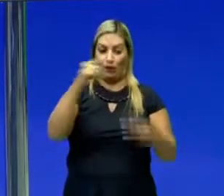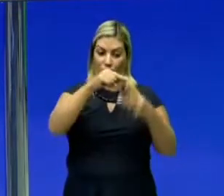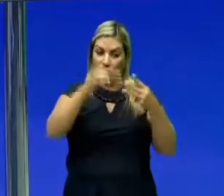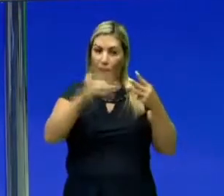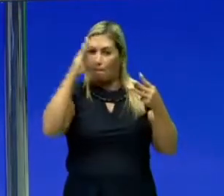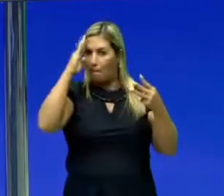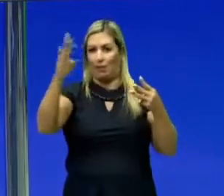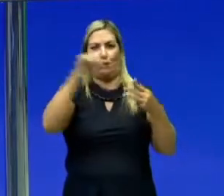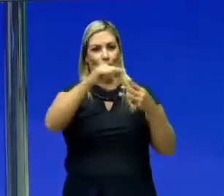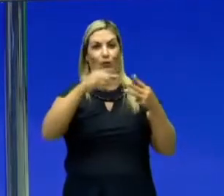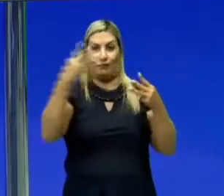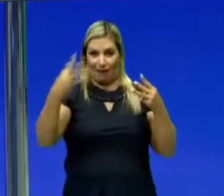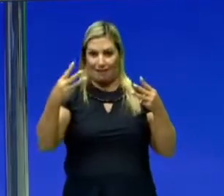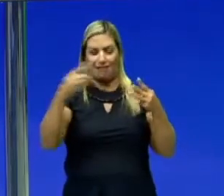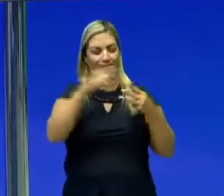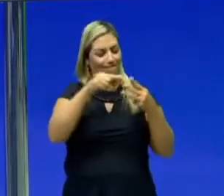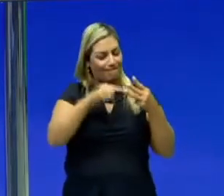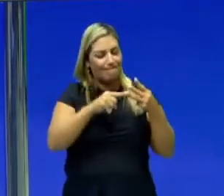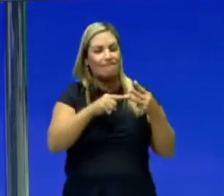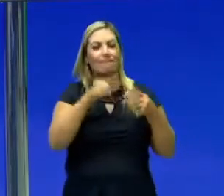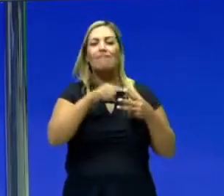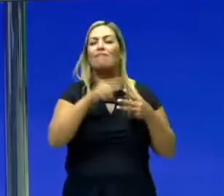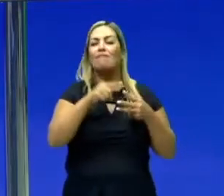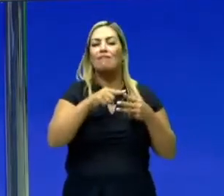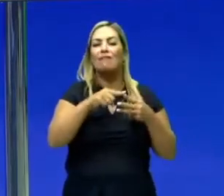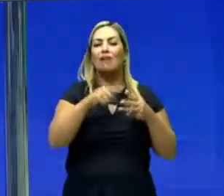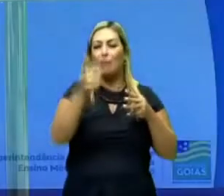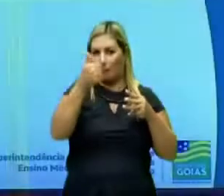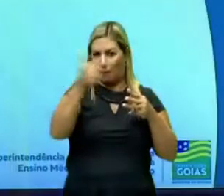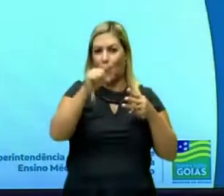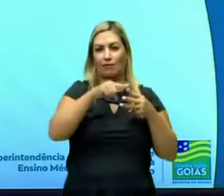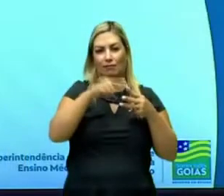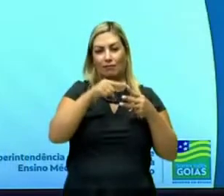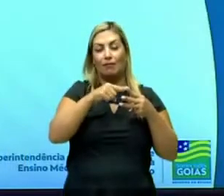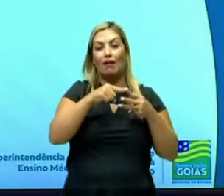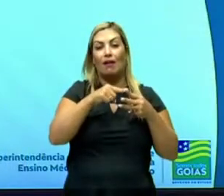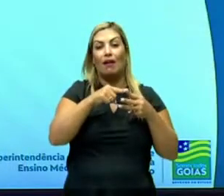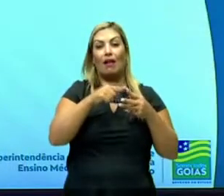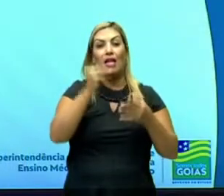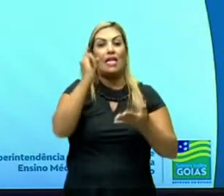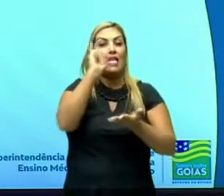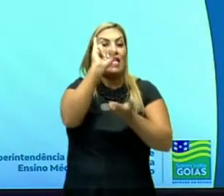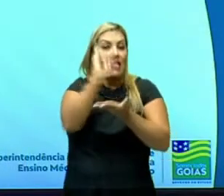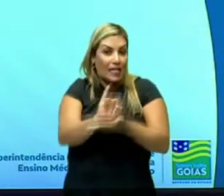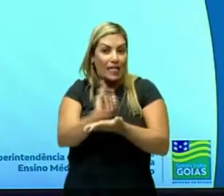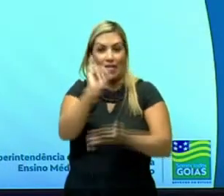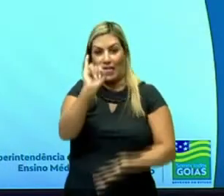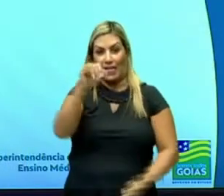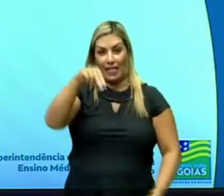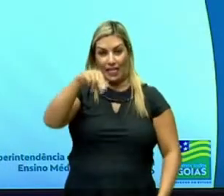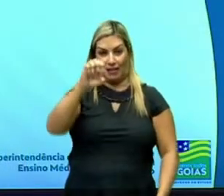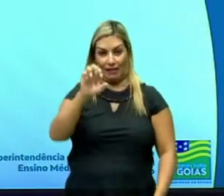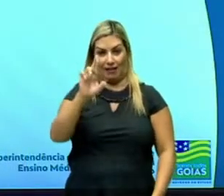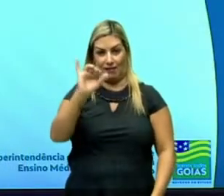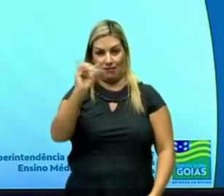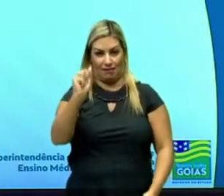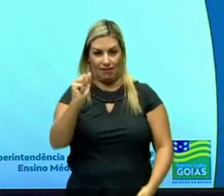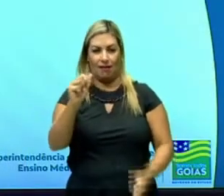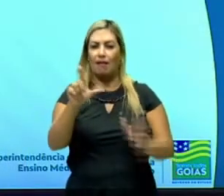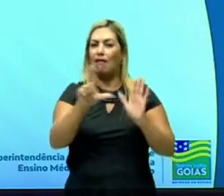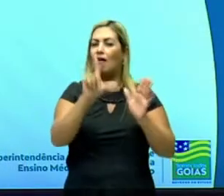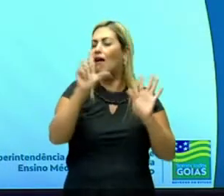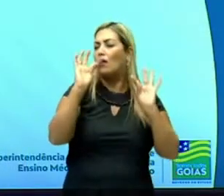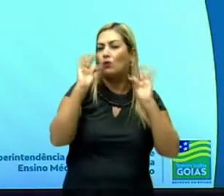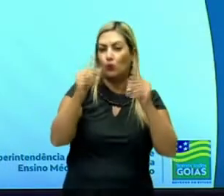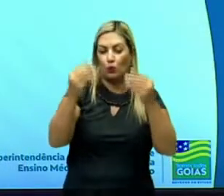três leis de Newton. E a primeira delas, a primeira lei de Newton é a lei da inércia. O que é a lei da inércia? Todo